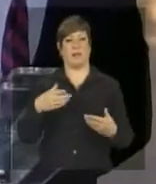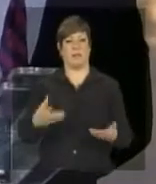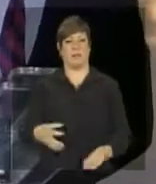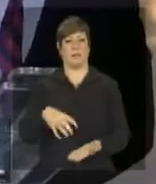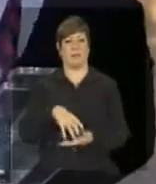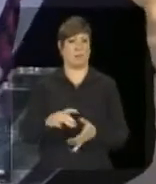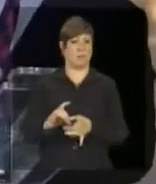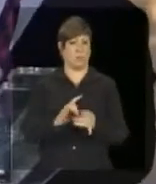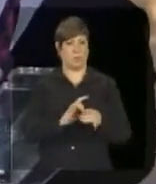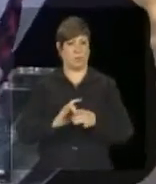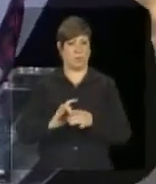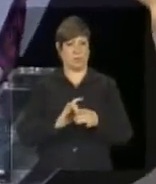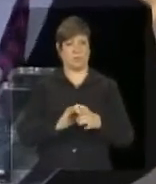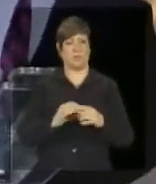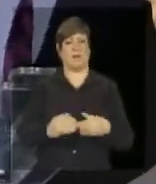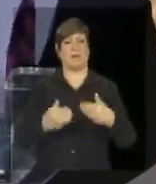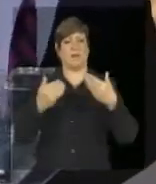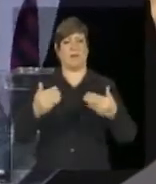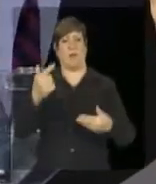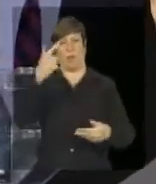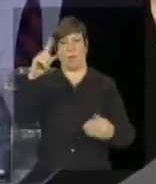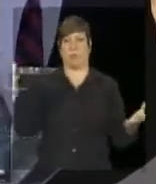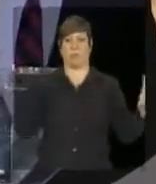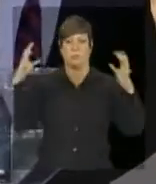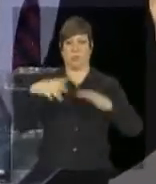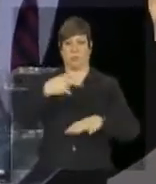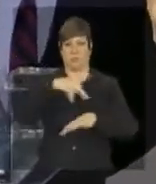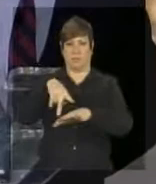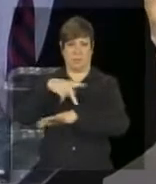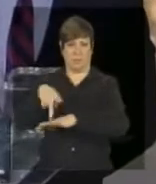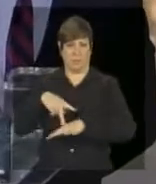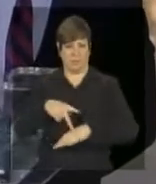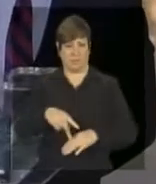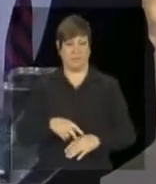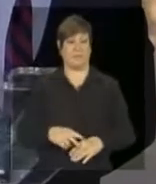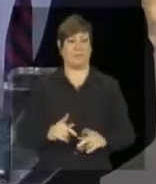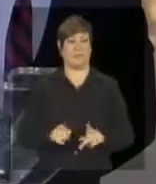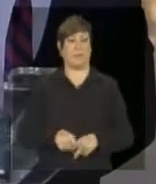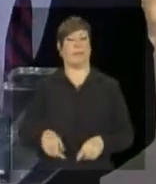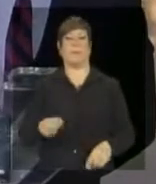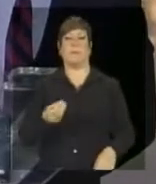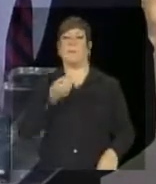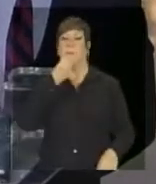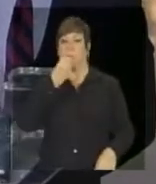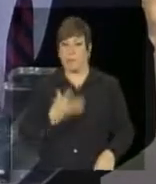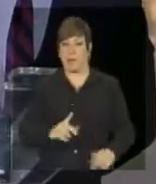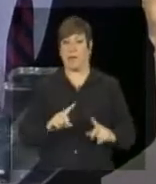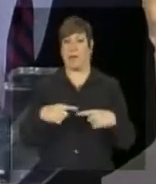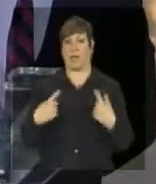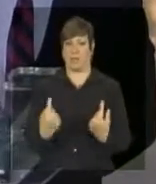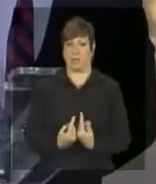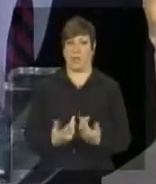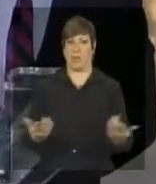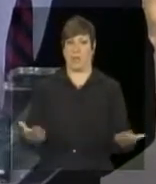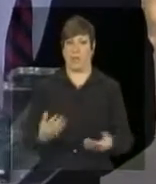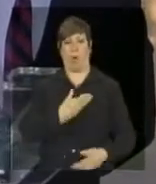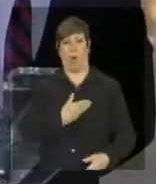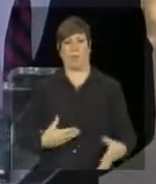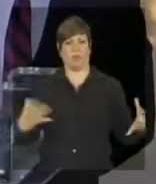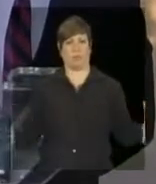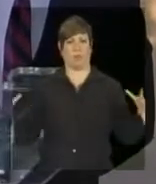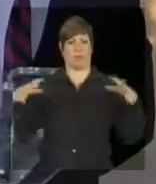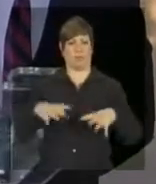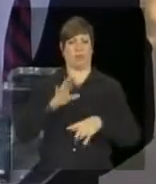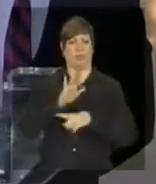levarmos para as negociações internacionais com o papel coordenado pelo Ministério das Nações Exteriores então, foi uma reunião extremamente positiva com engajamento maciço do governo e com